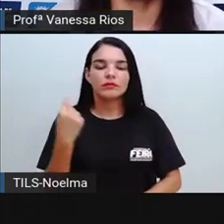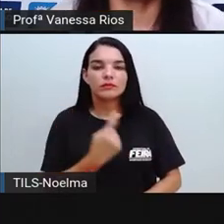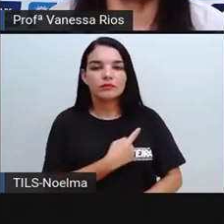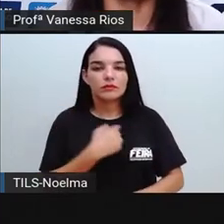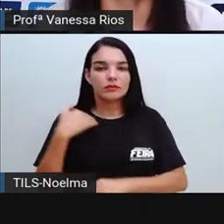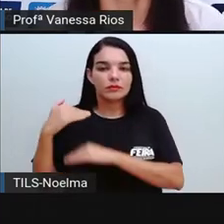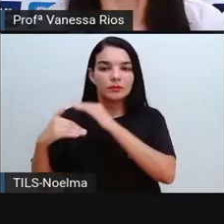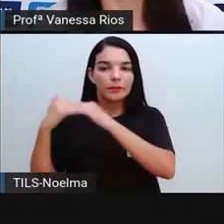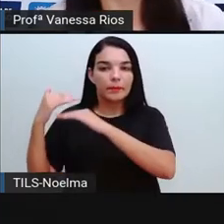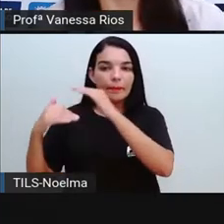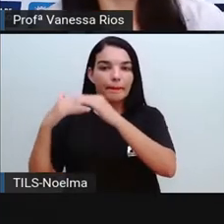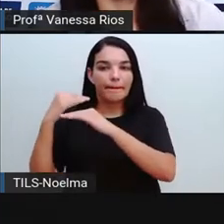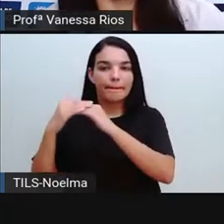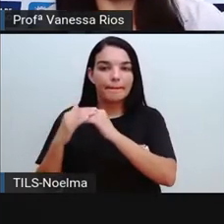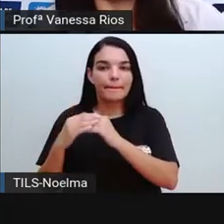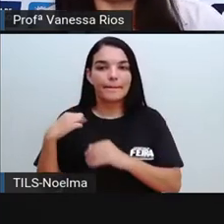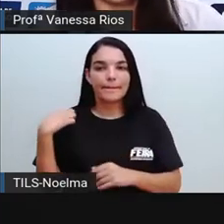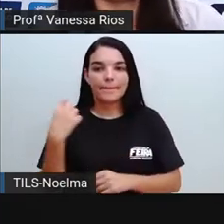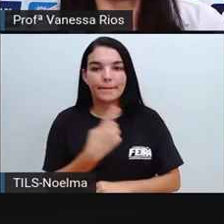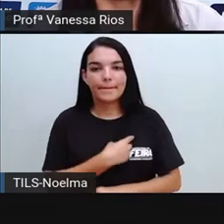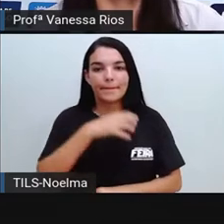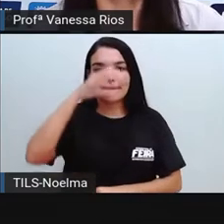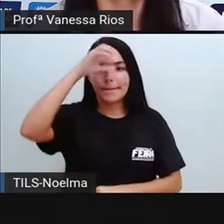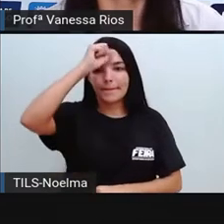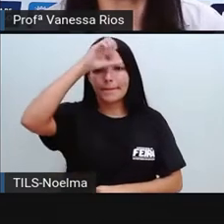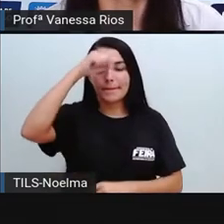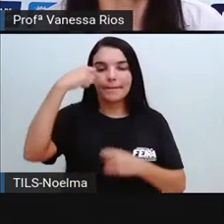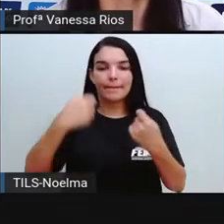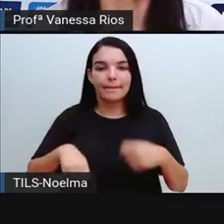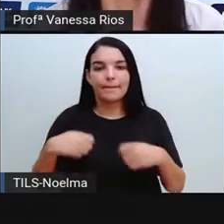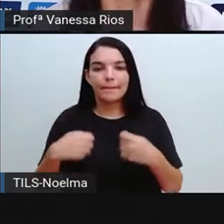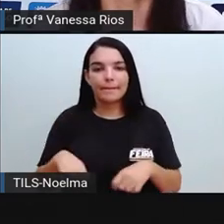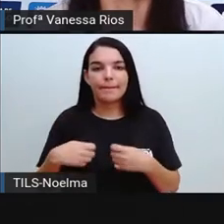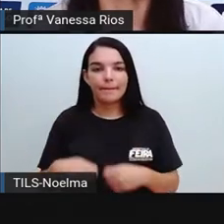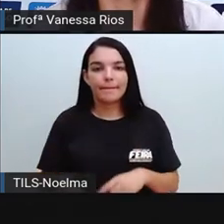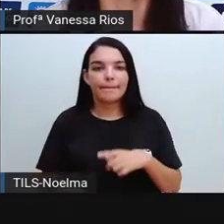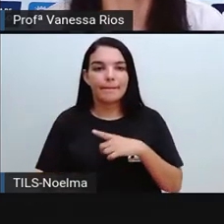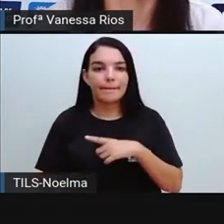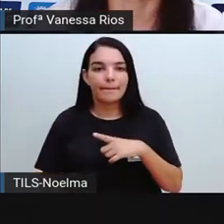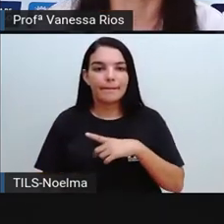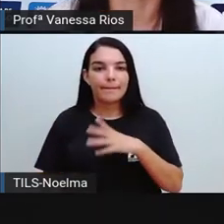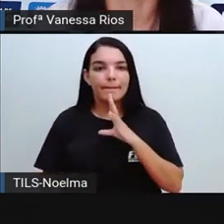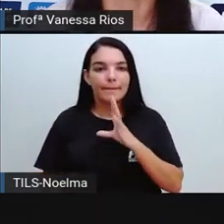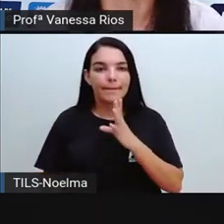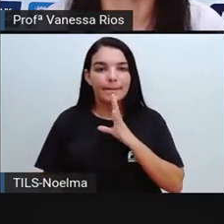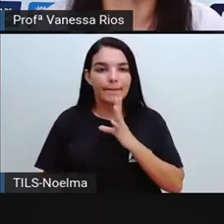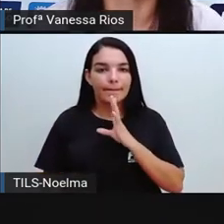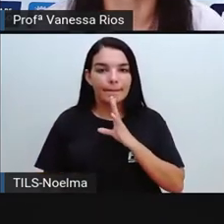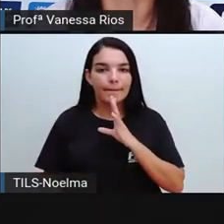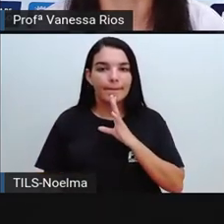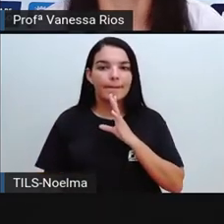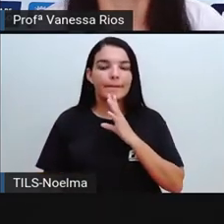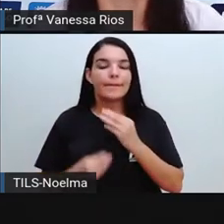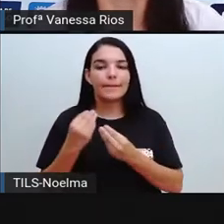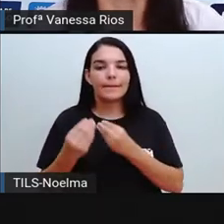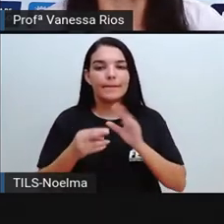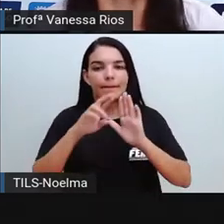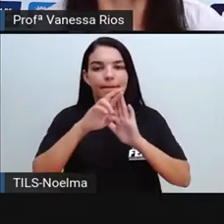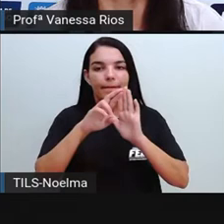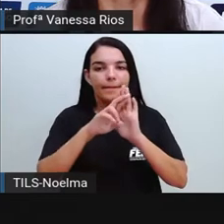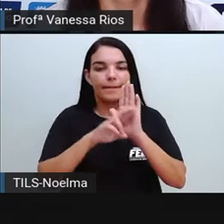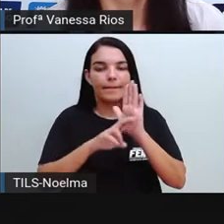desenvolvimento, para o nosso aprendizado, precisamos aí ter conhecimento das regras, das